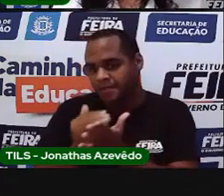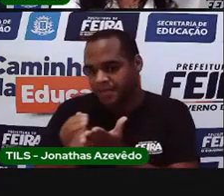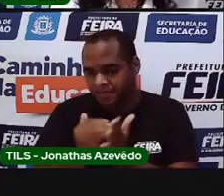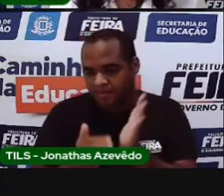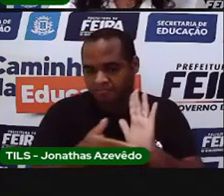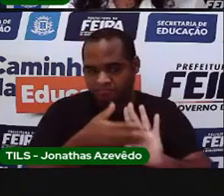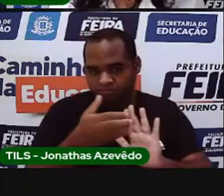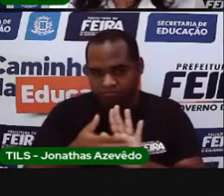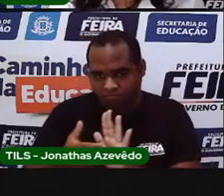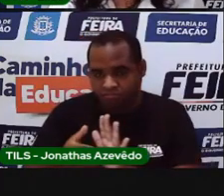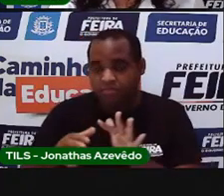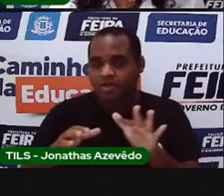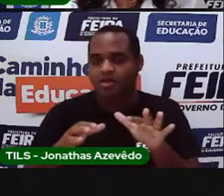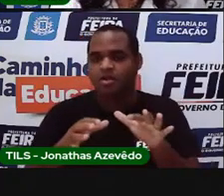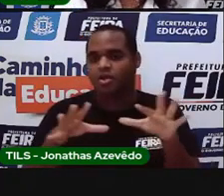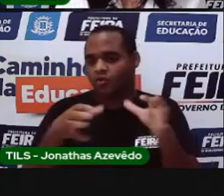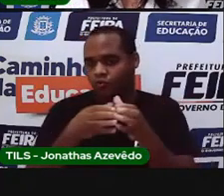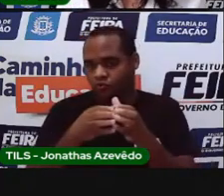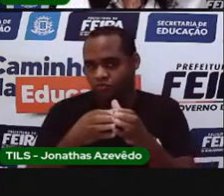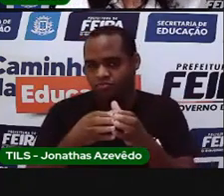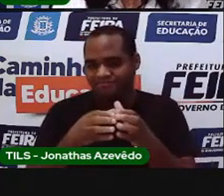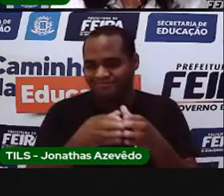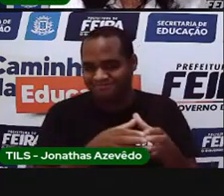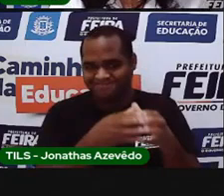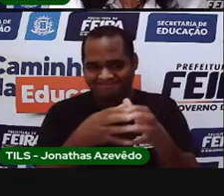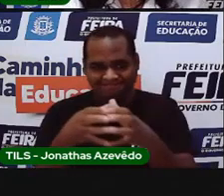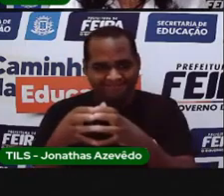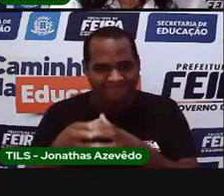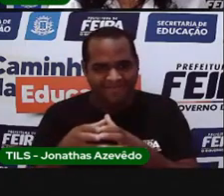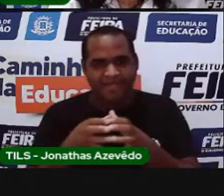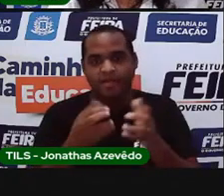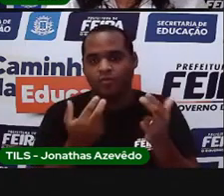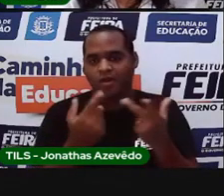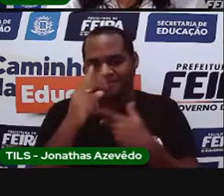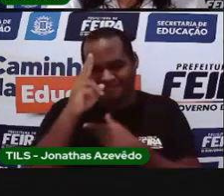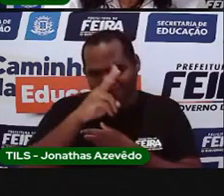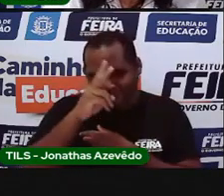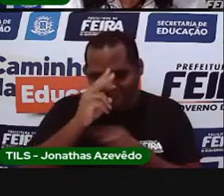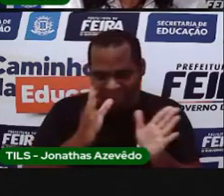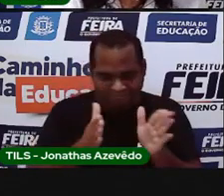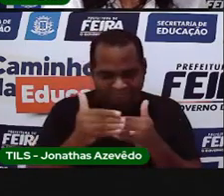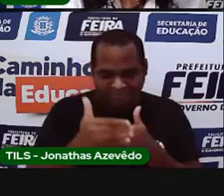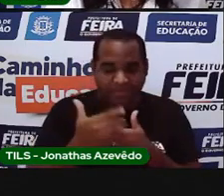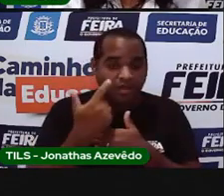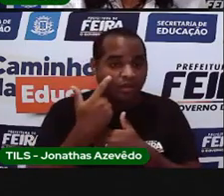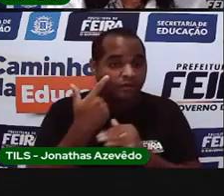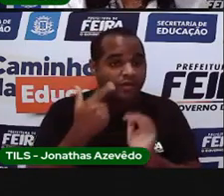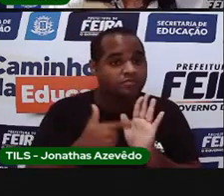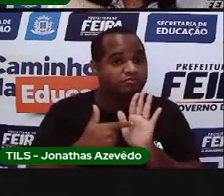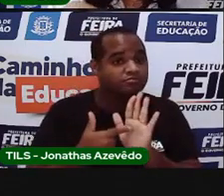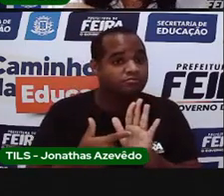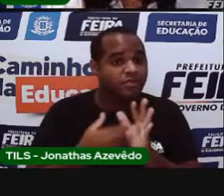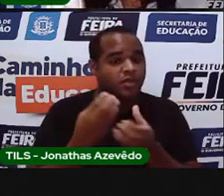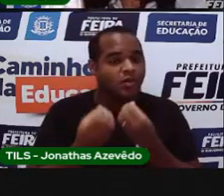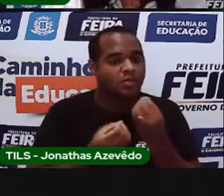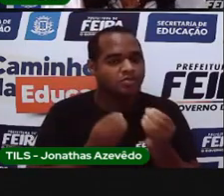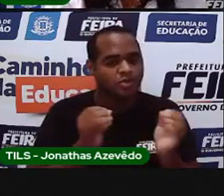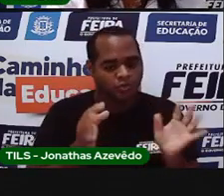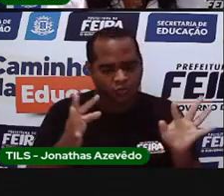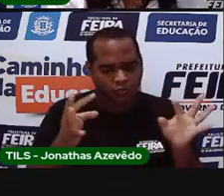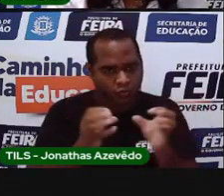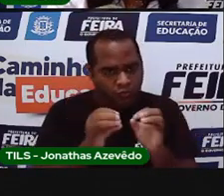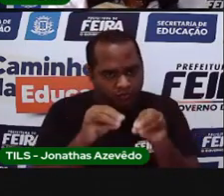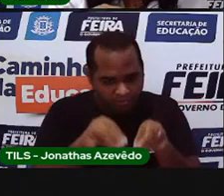agrupar elementos de um mesmo tipo. Lembra aqui da caixa da Pró? O que foi que eu trouxe? Eu trouxe tudo numa mesma caixa,